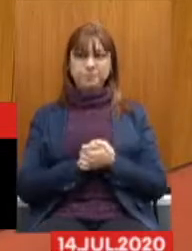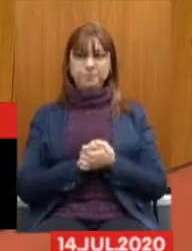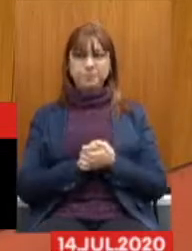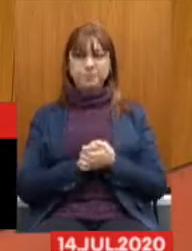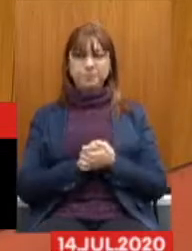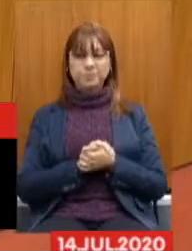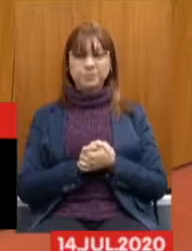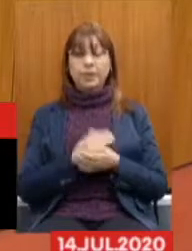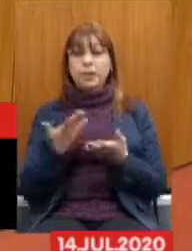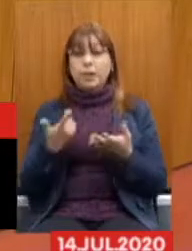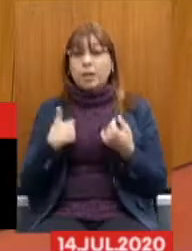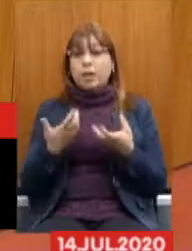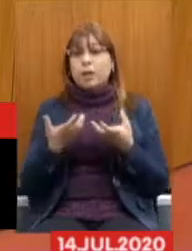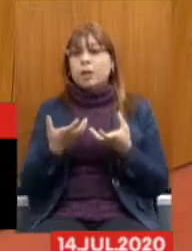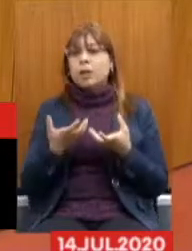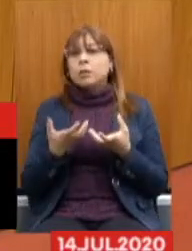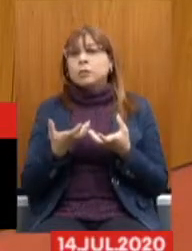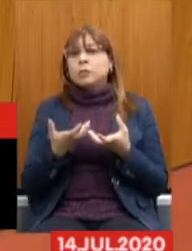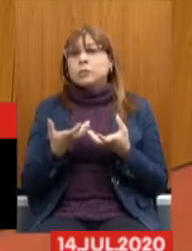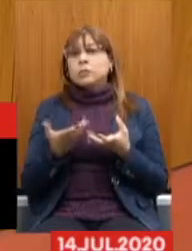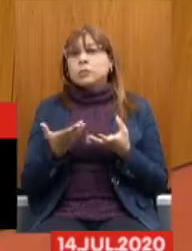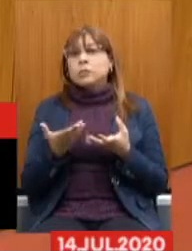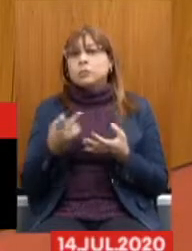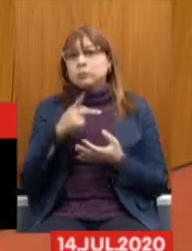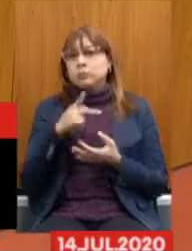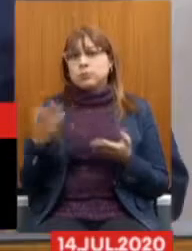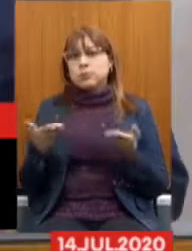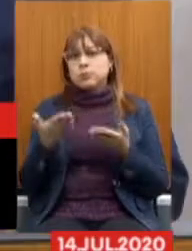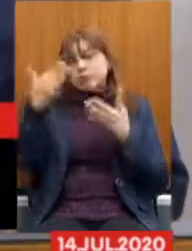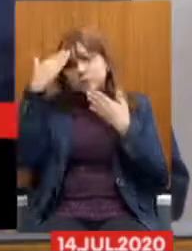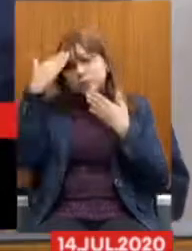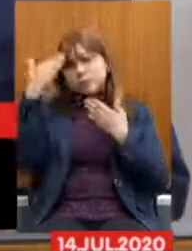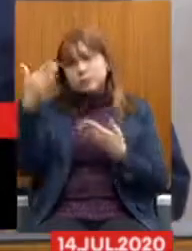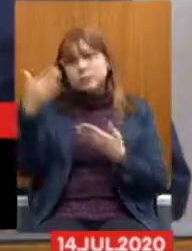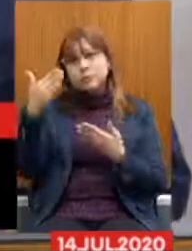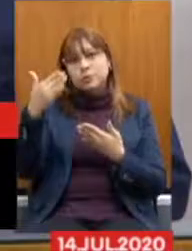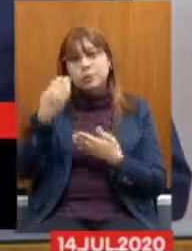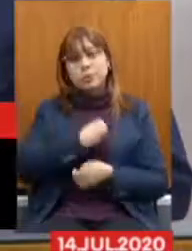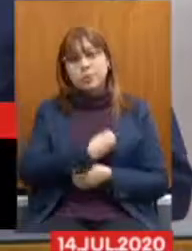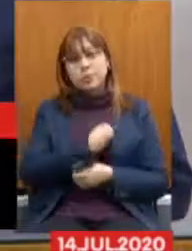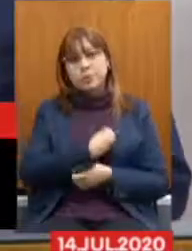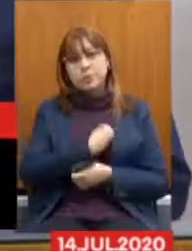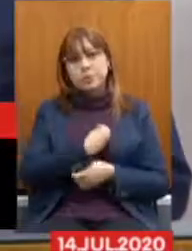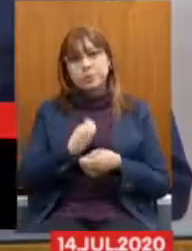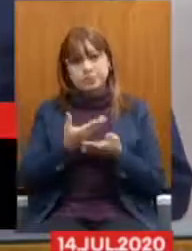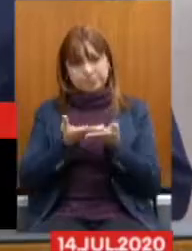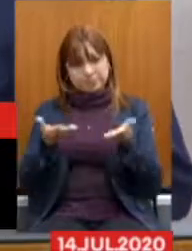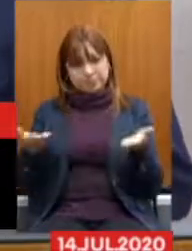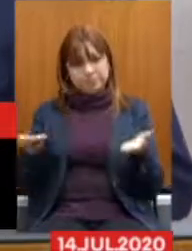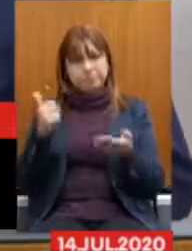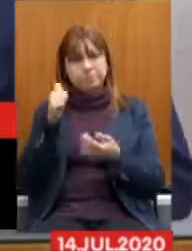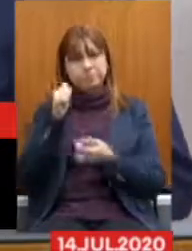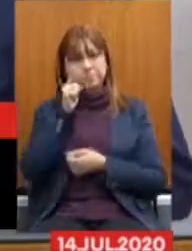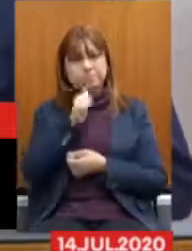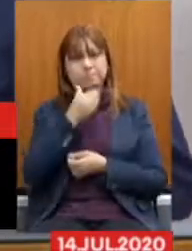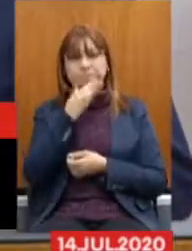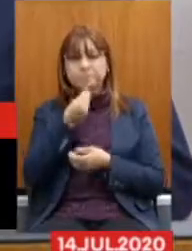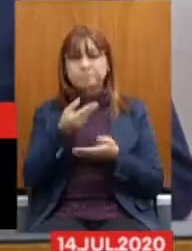Eu gostaria de... A presidência agora agradece a participação de todos e todas.